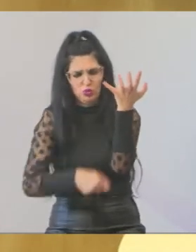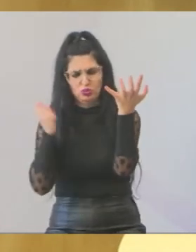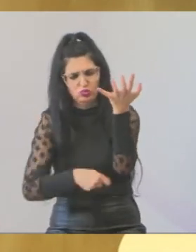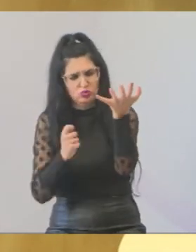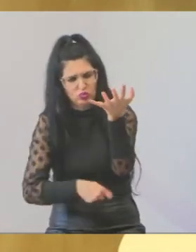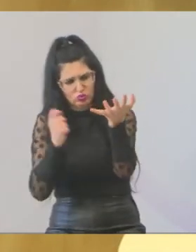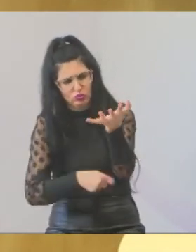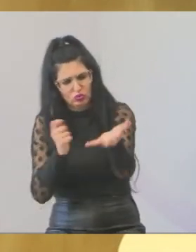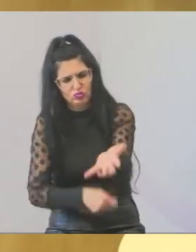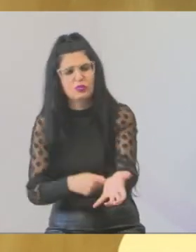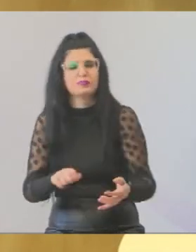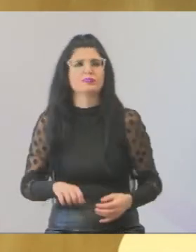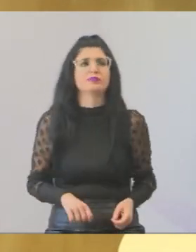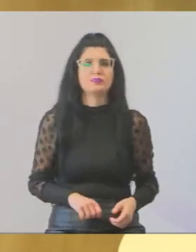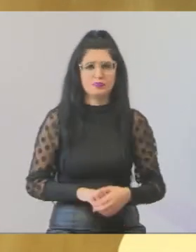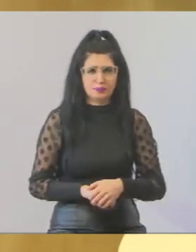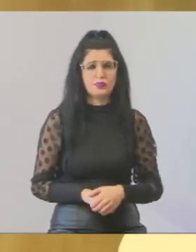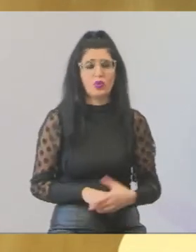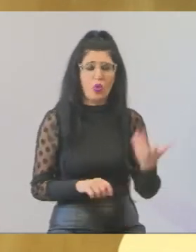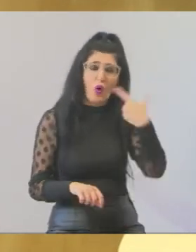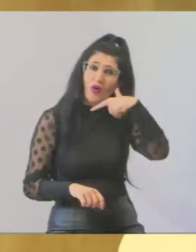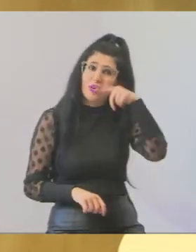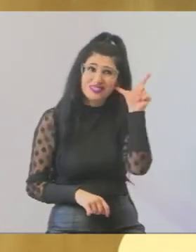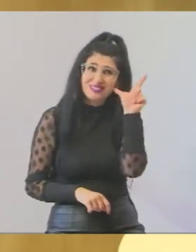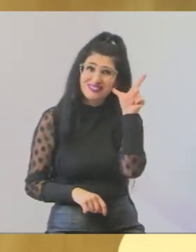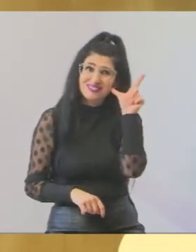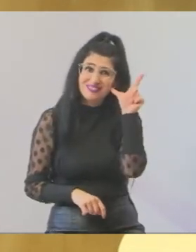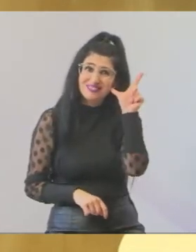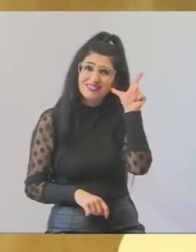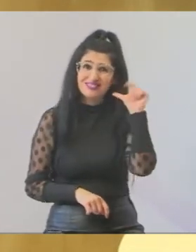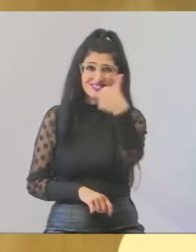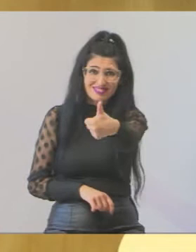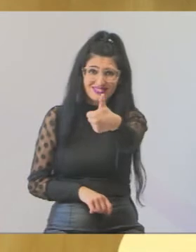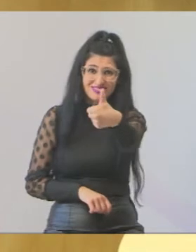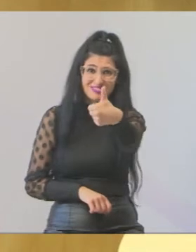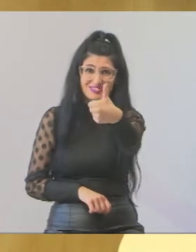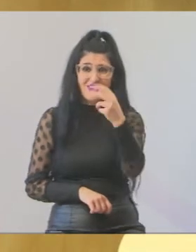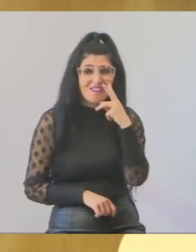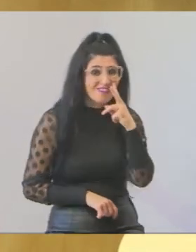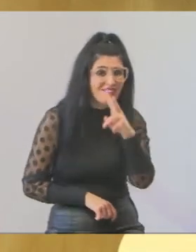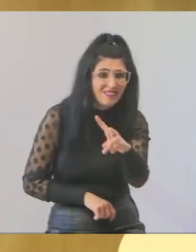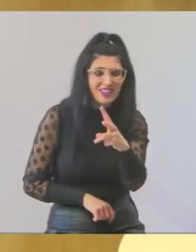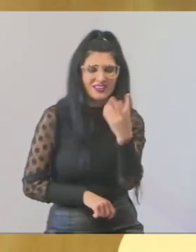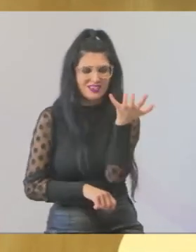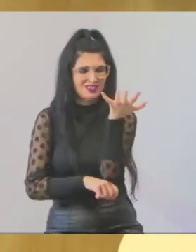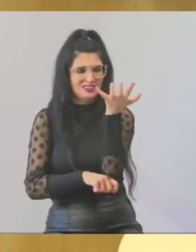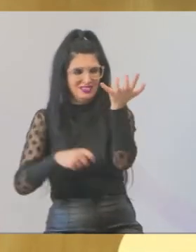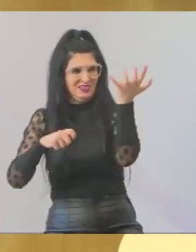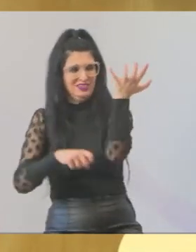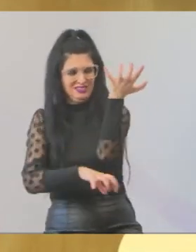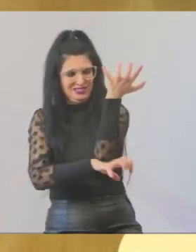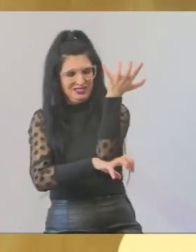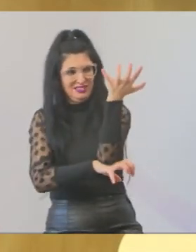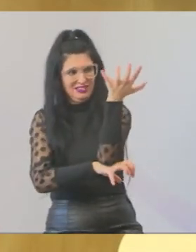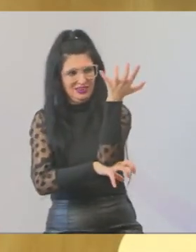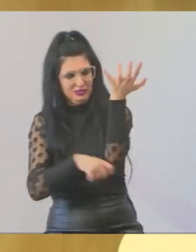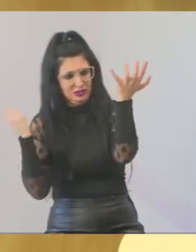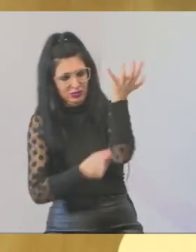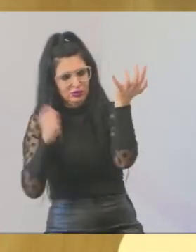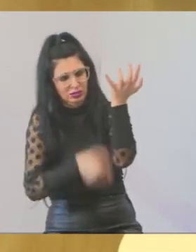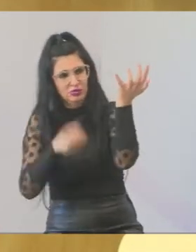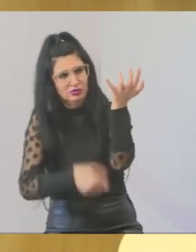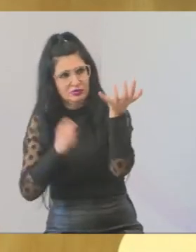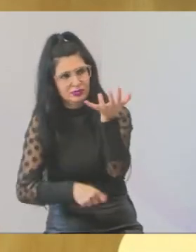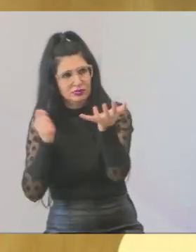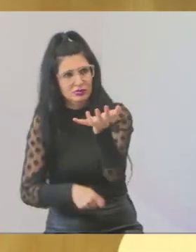e foi atendida no dia de ontem. Eu estive lá acompanhando a retirada da árvore lá, então falo que a gente esteve lá fiscalizando,